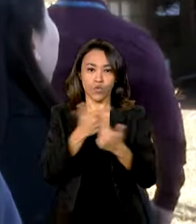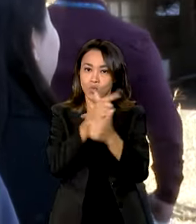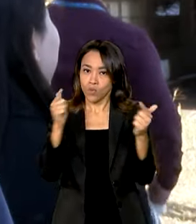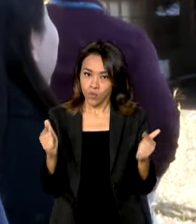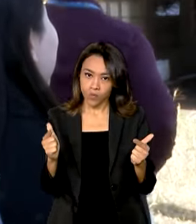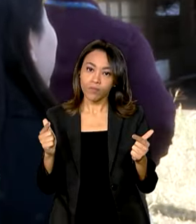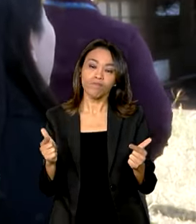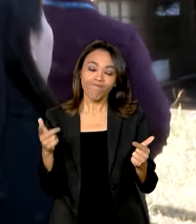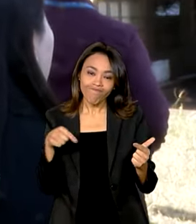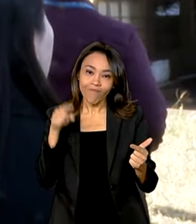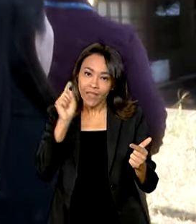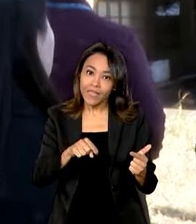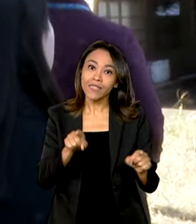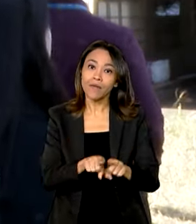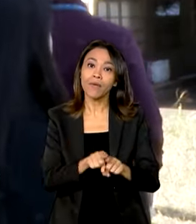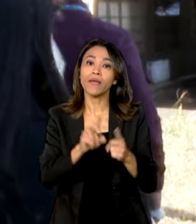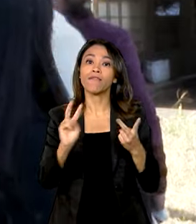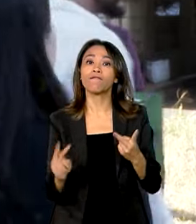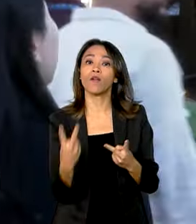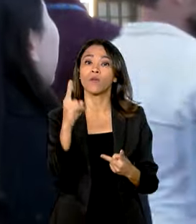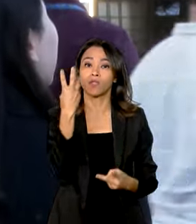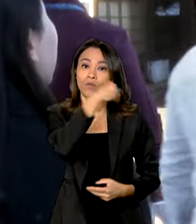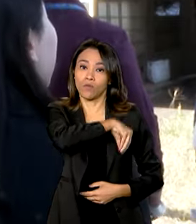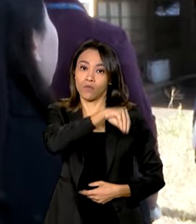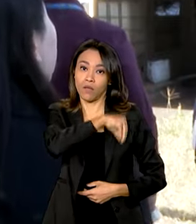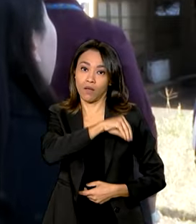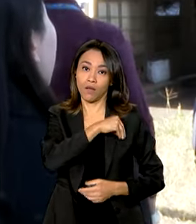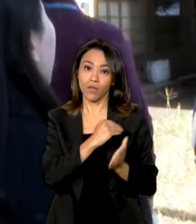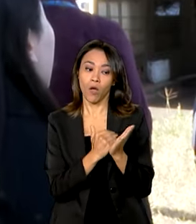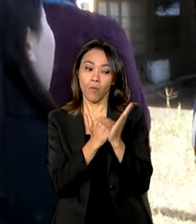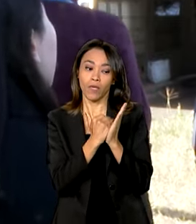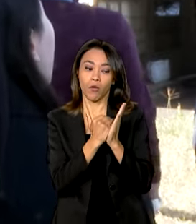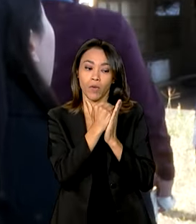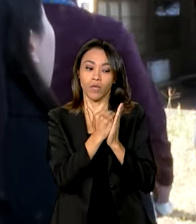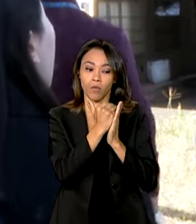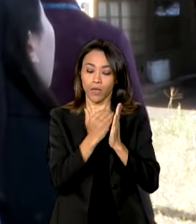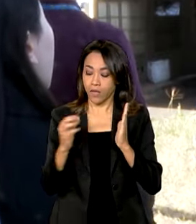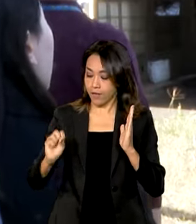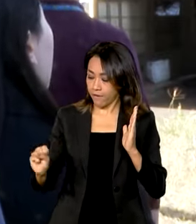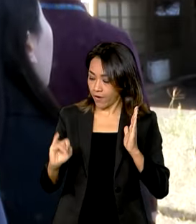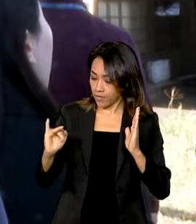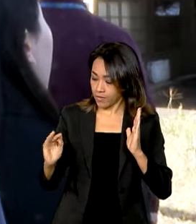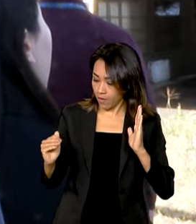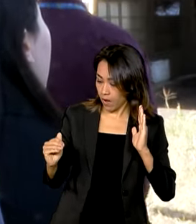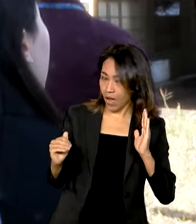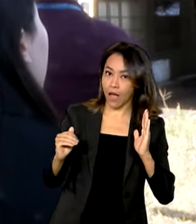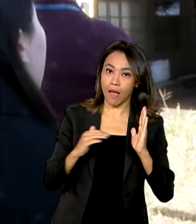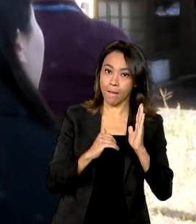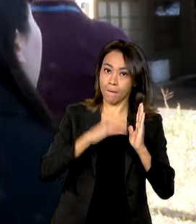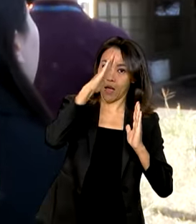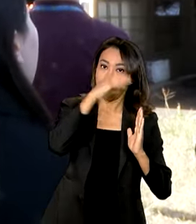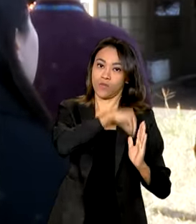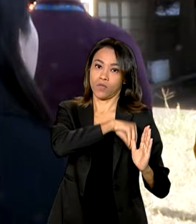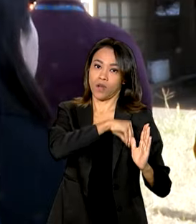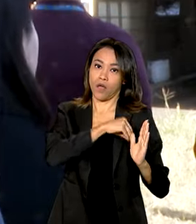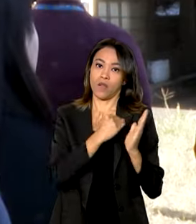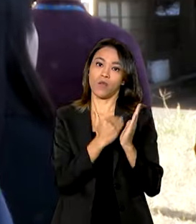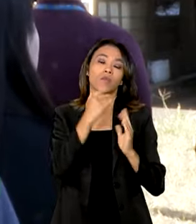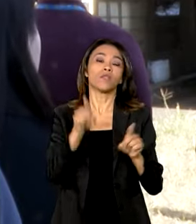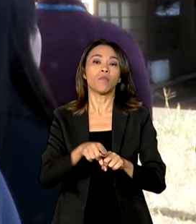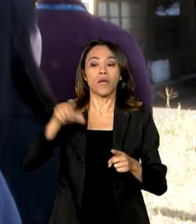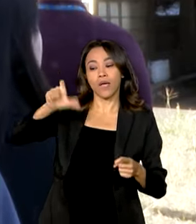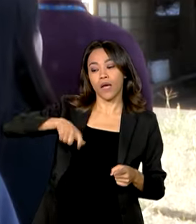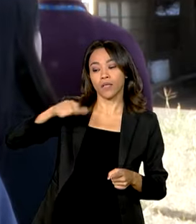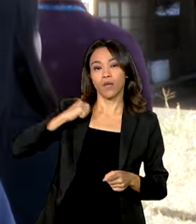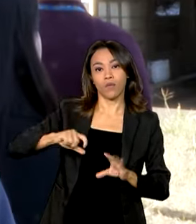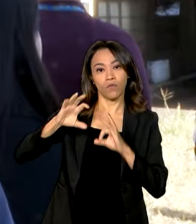está aí a valorização do salário mínimo, que aumenta todo ano acima da inflação, está aí o aumento também do Bolsa Família, mas